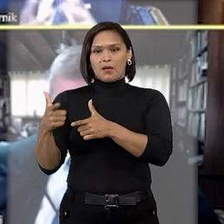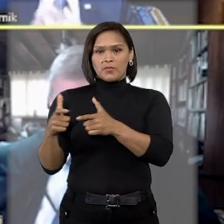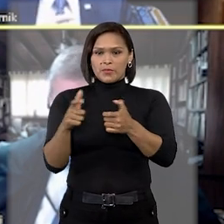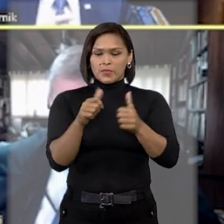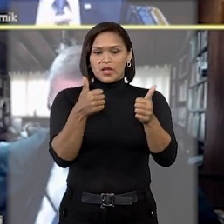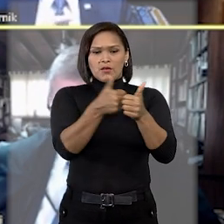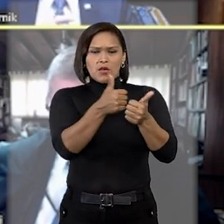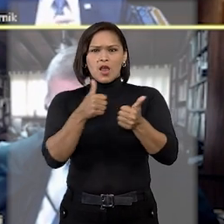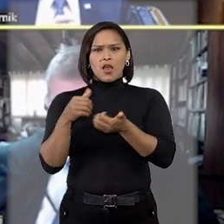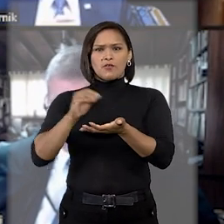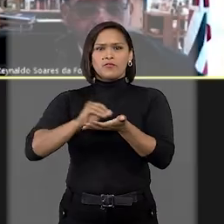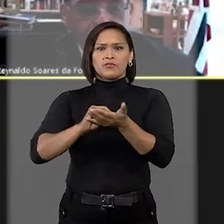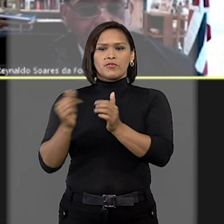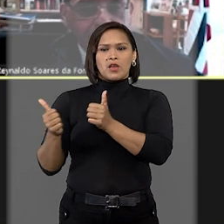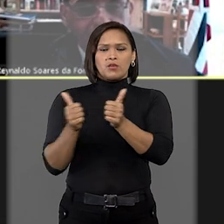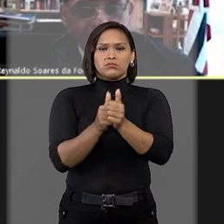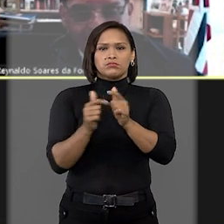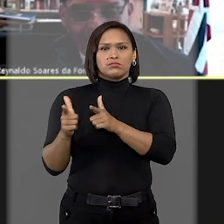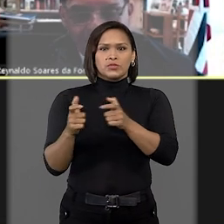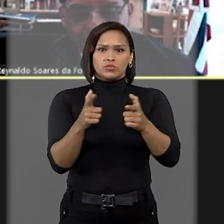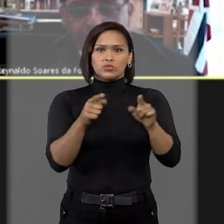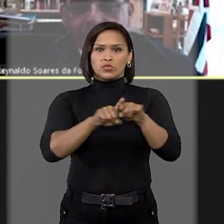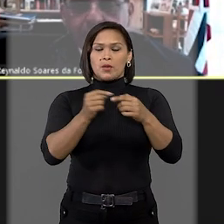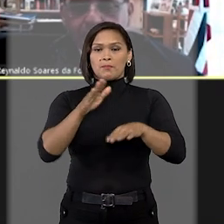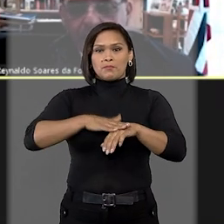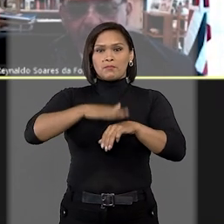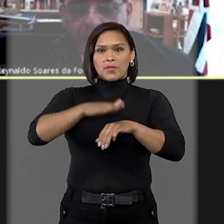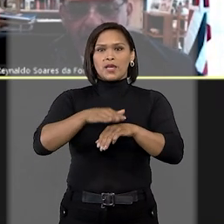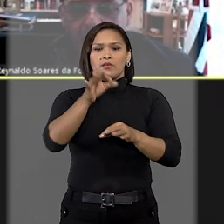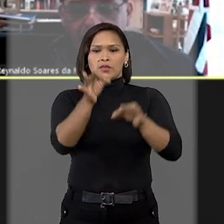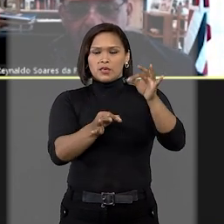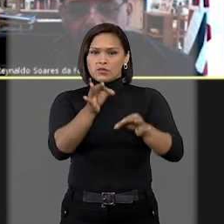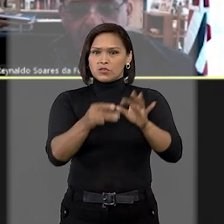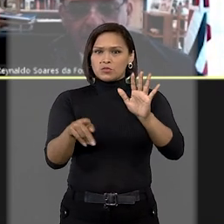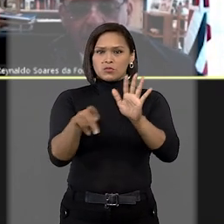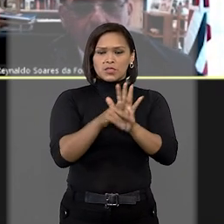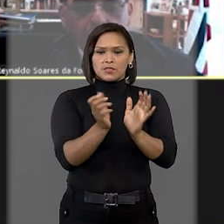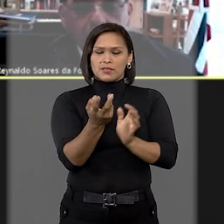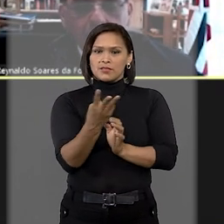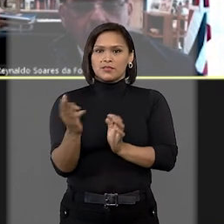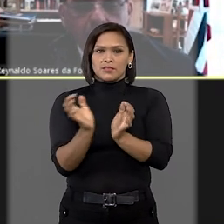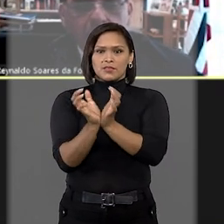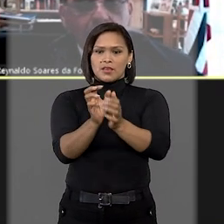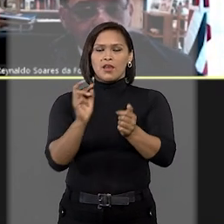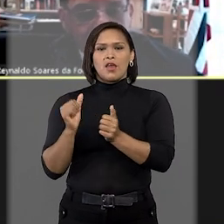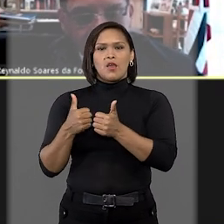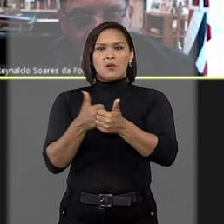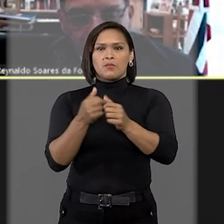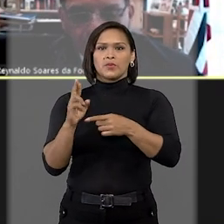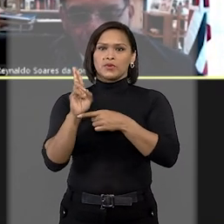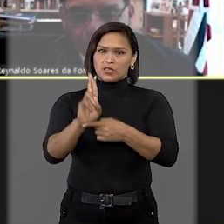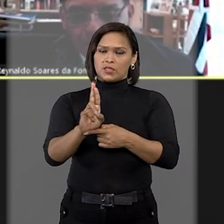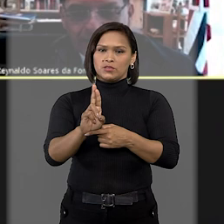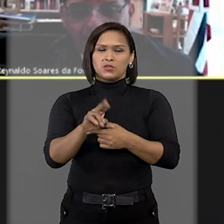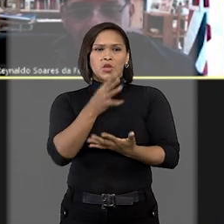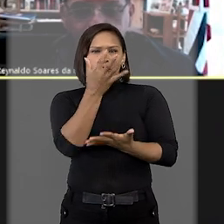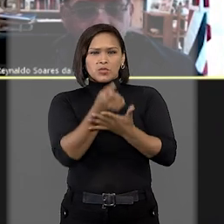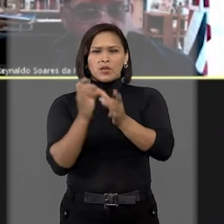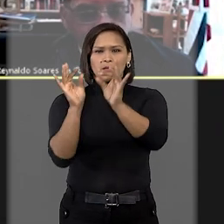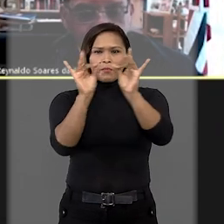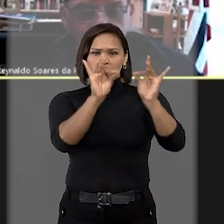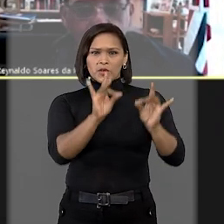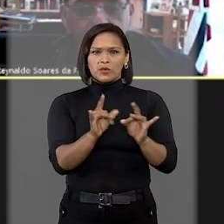desacompanhadas da arma. Por maioria, os ministros da terceira sessão acompanharam o relator e consideraram que as